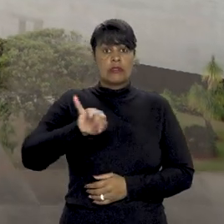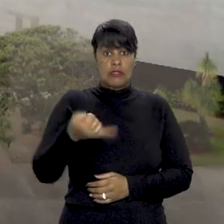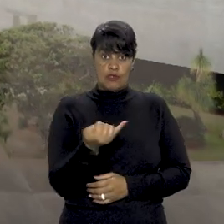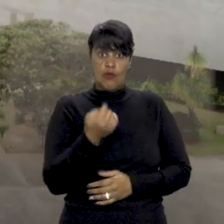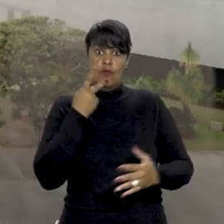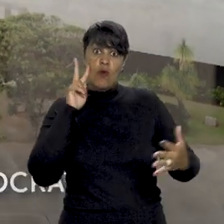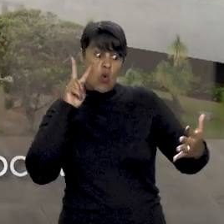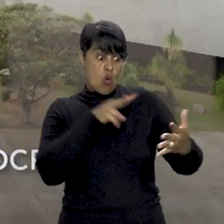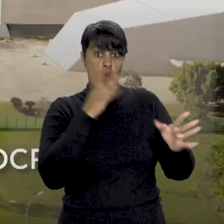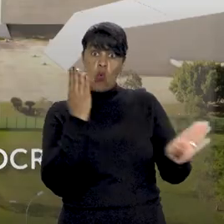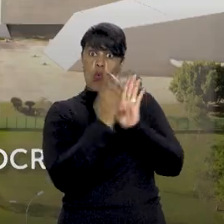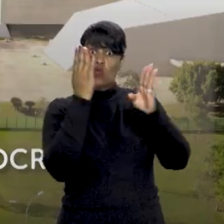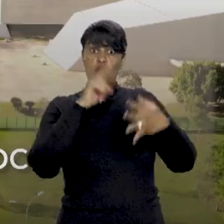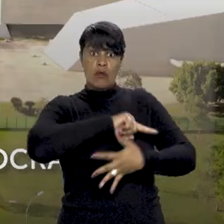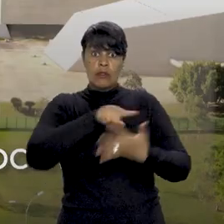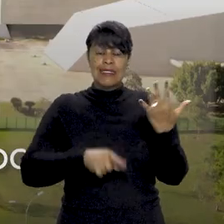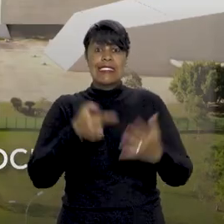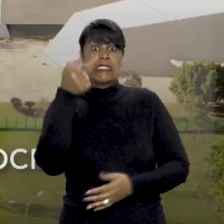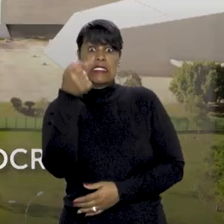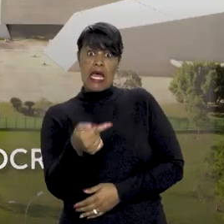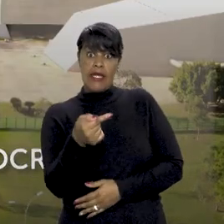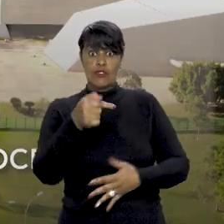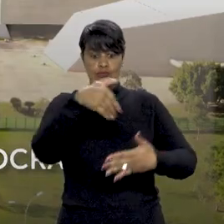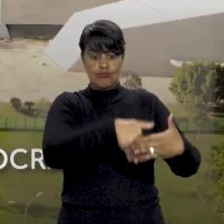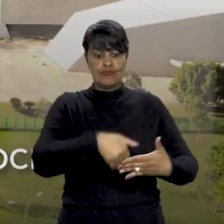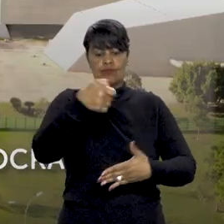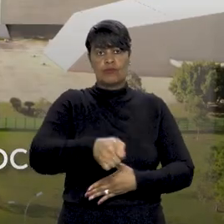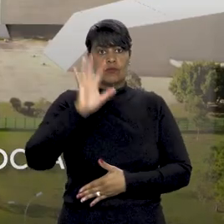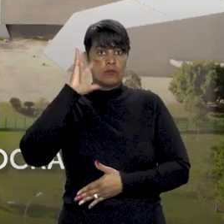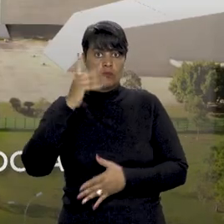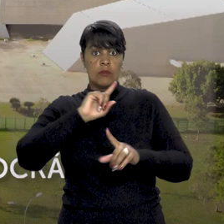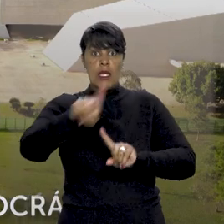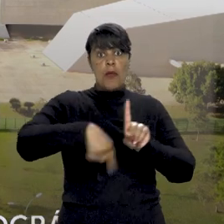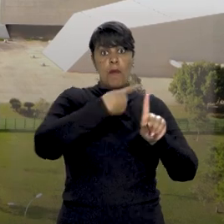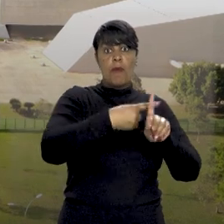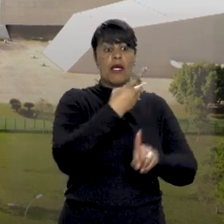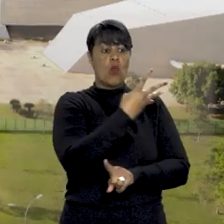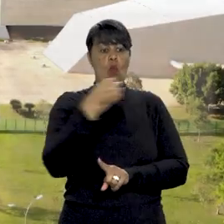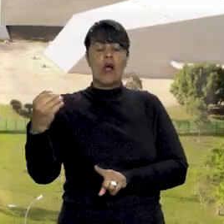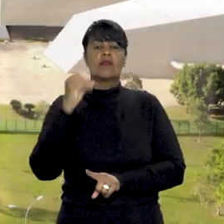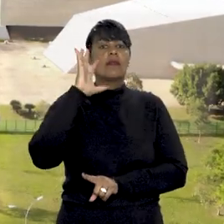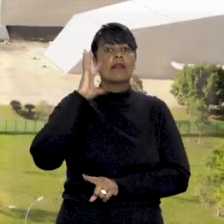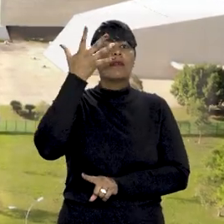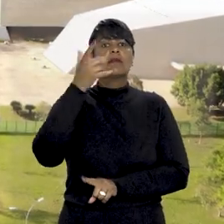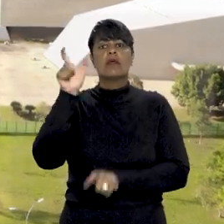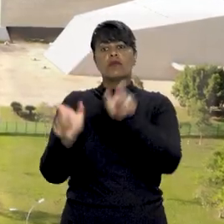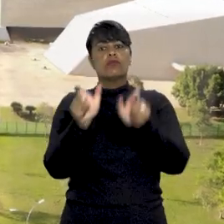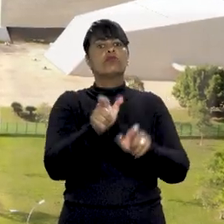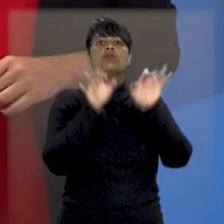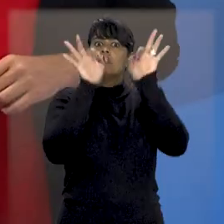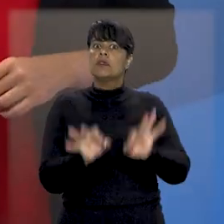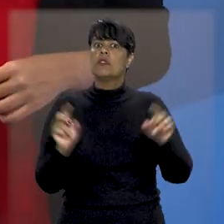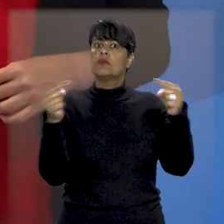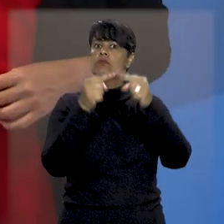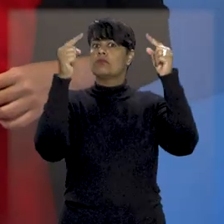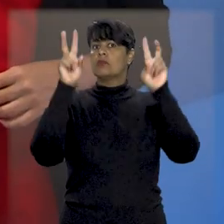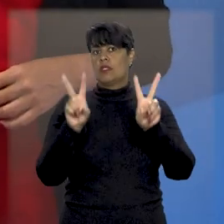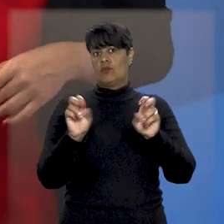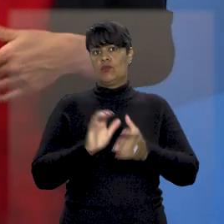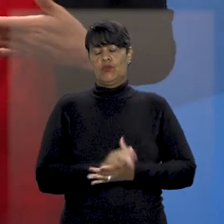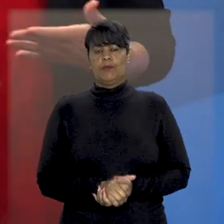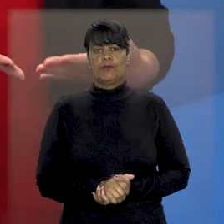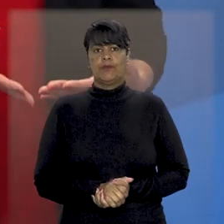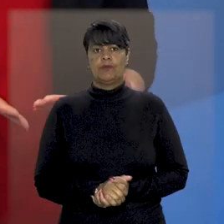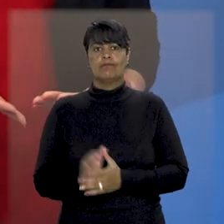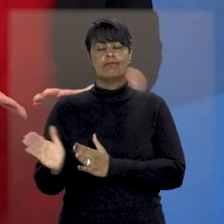sete acórdãos e mais de 400 decisões monocráticas tratando da mesma questão. Furto de